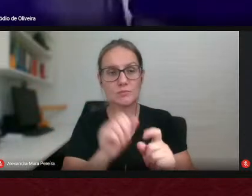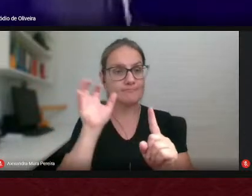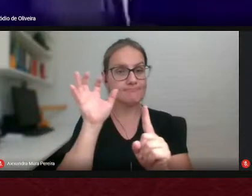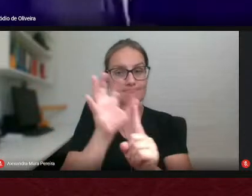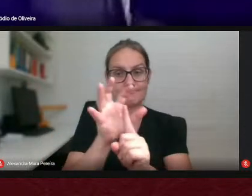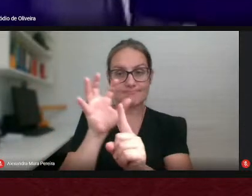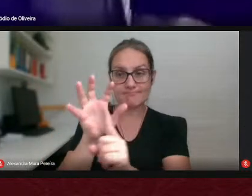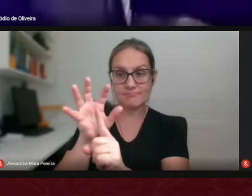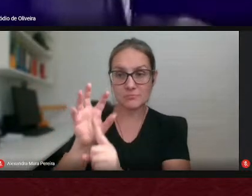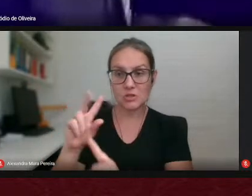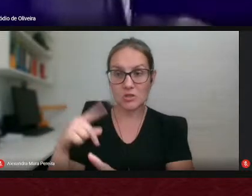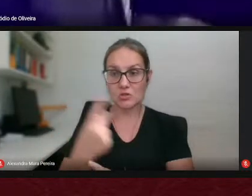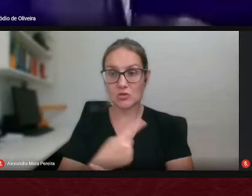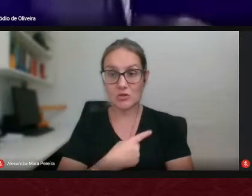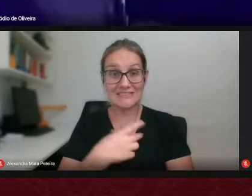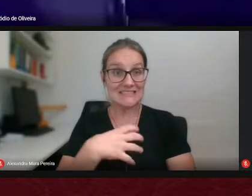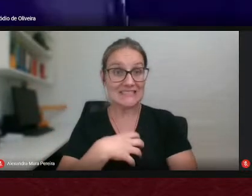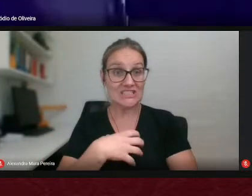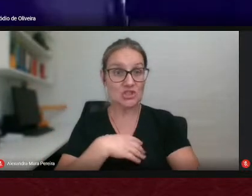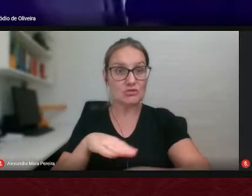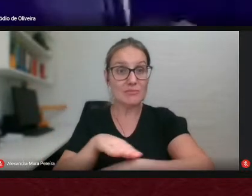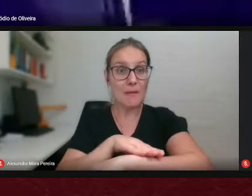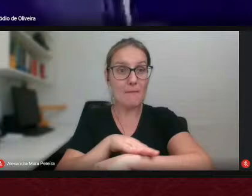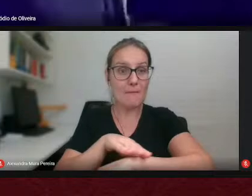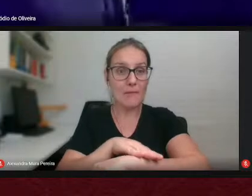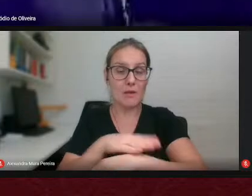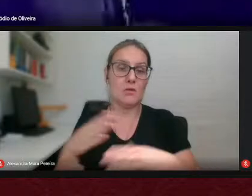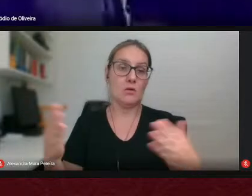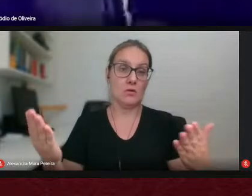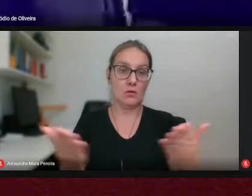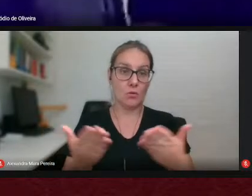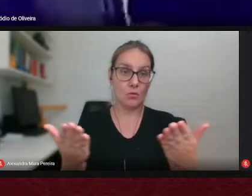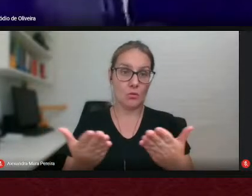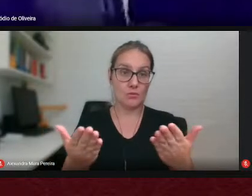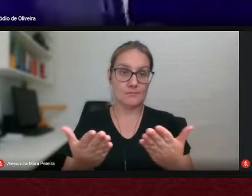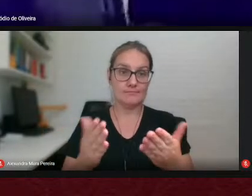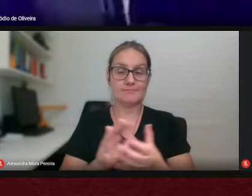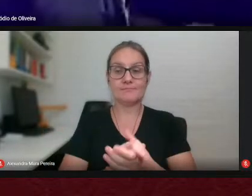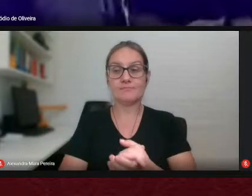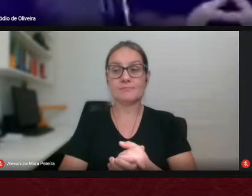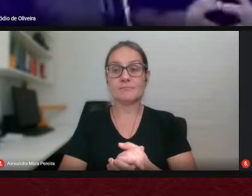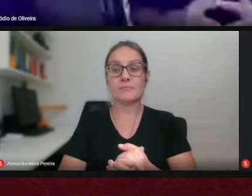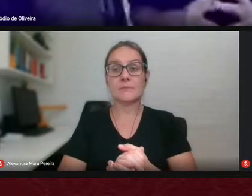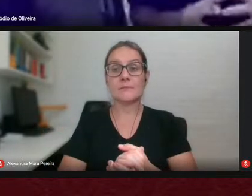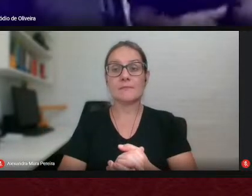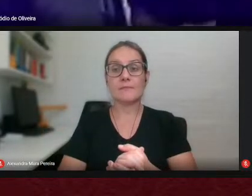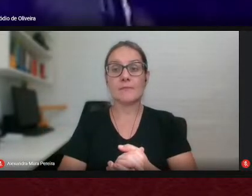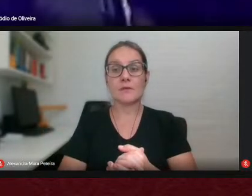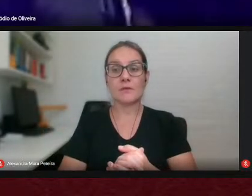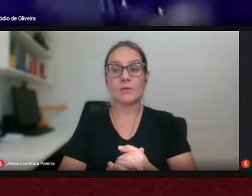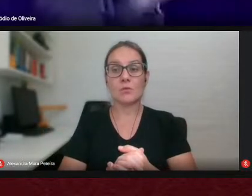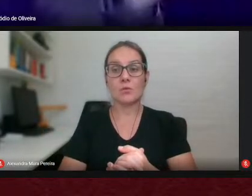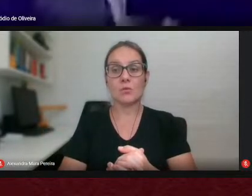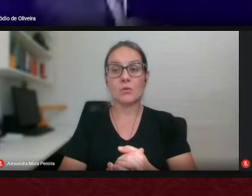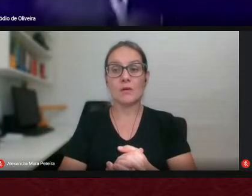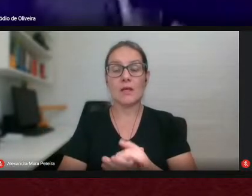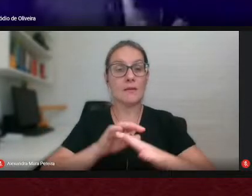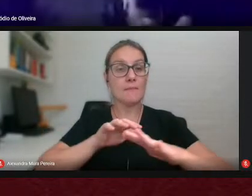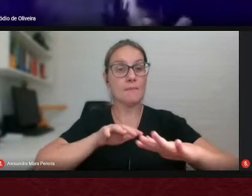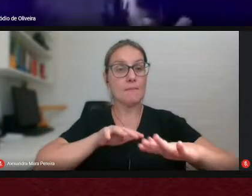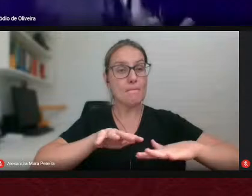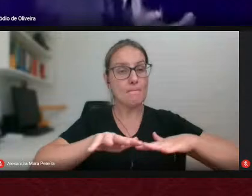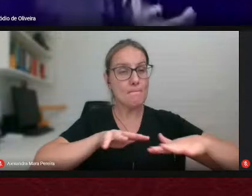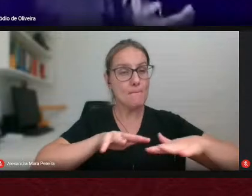que nós estamos sentindo na pele na situação atual né ele ele mobiliza